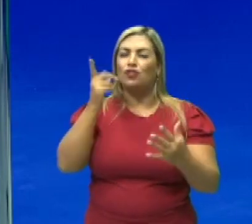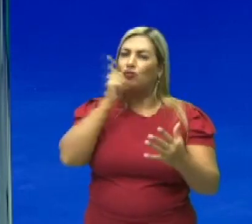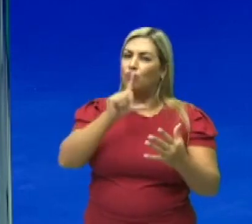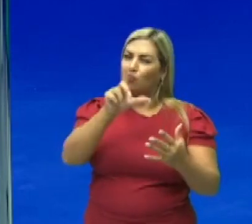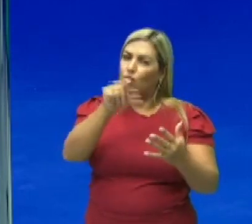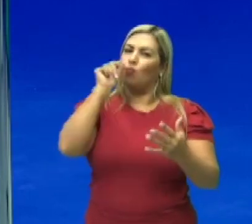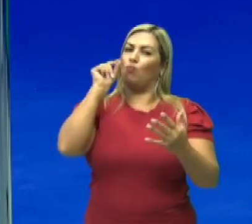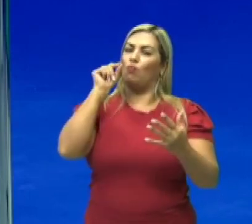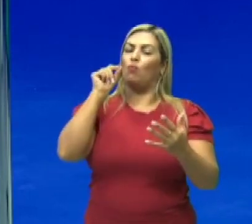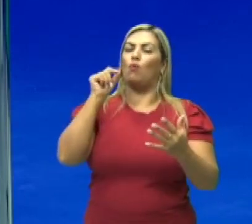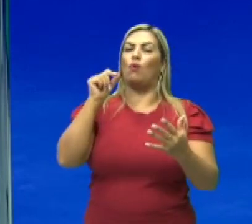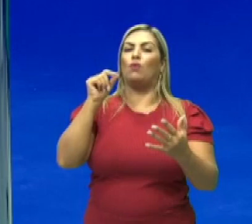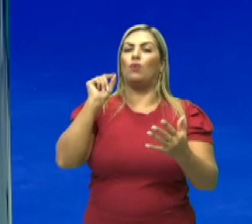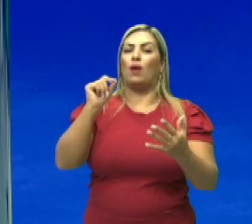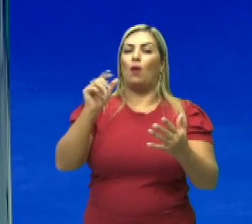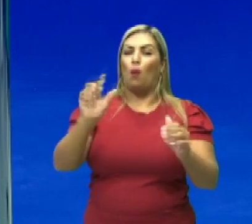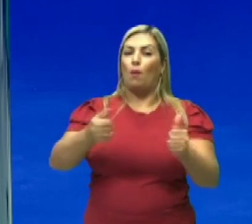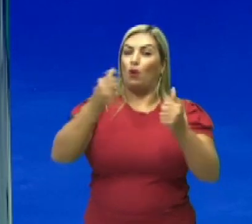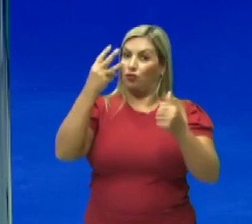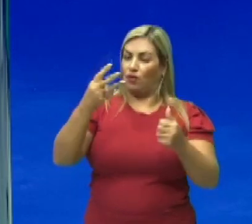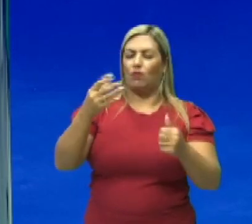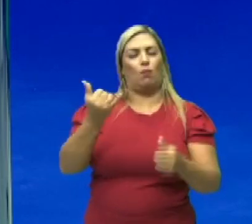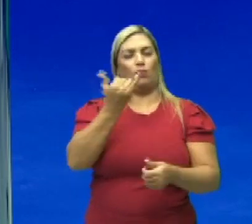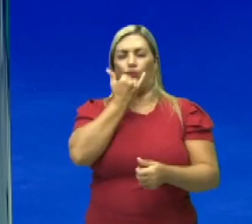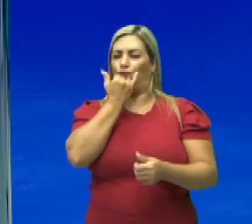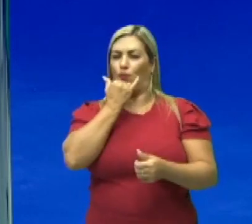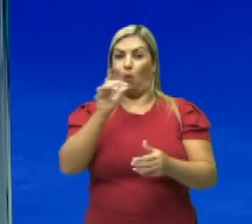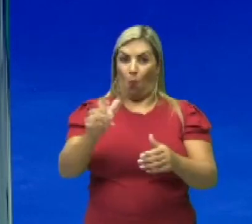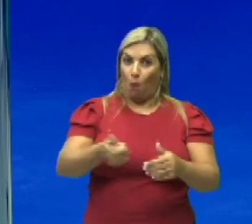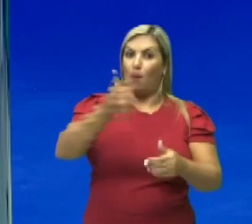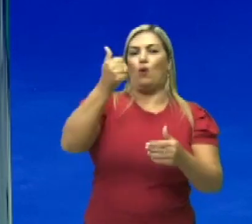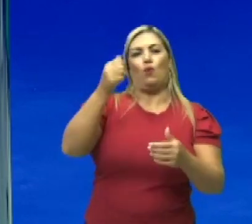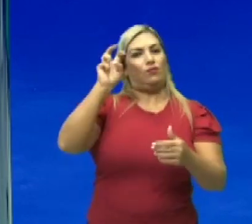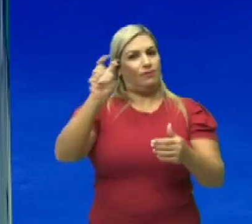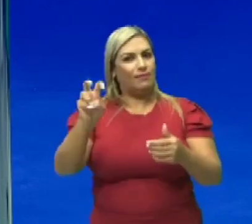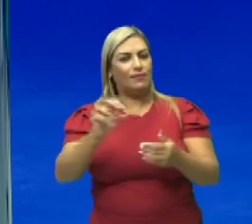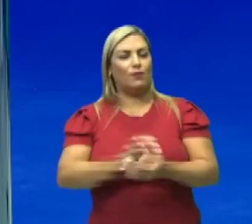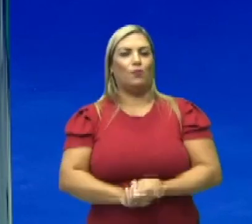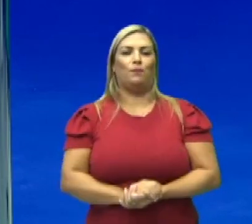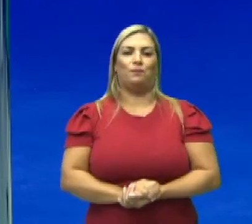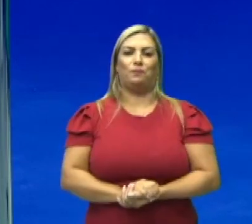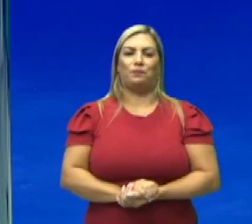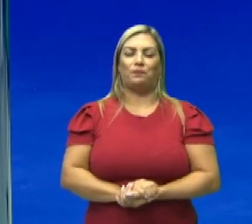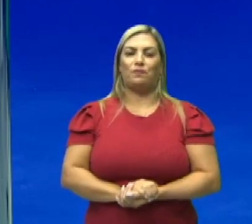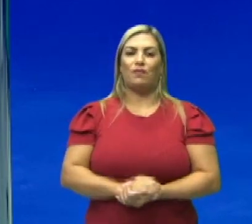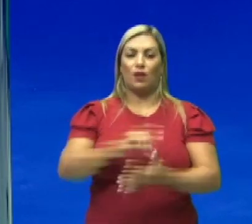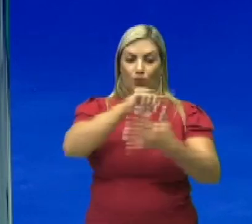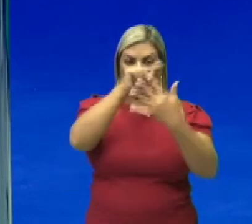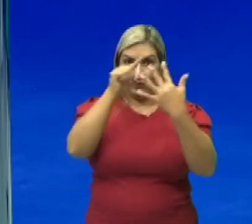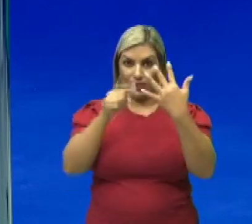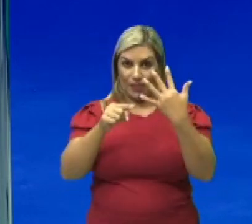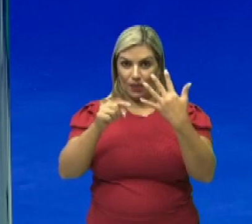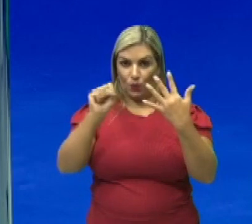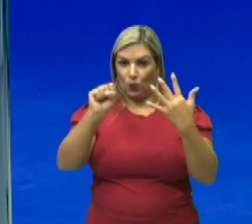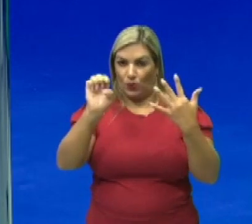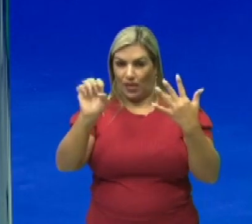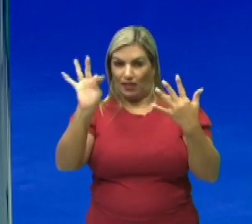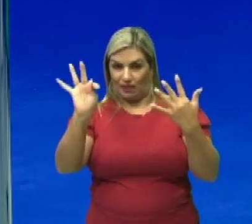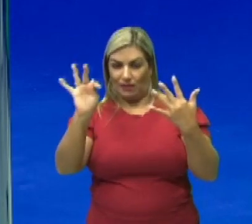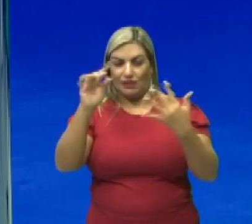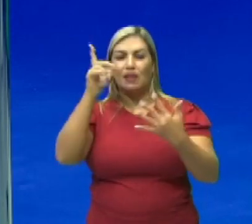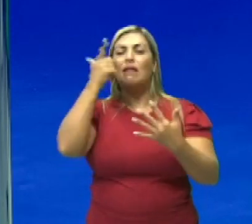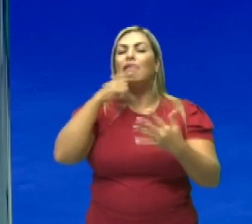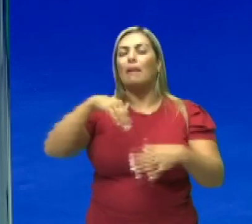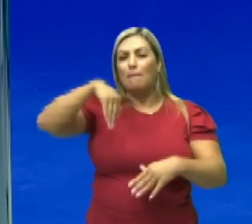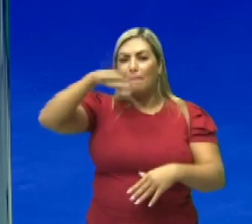três. Aliás, desculpa, o melhor de cinco. Como que funciona isso? Eu tenho cinco sets, então, quem ganhar